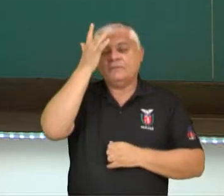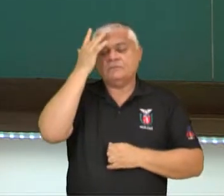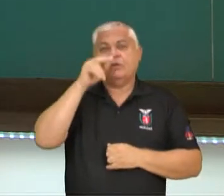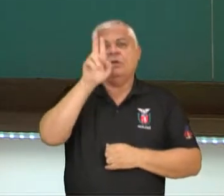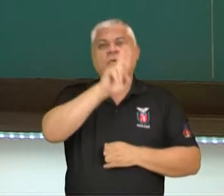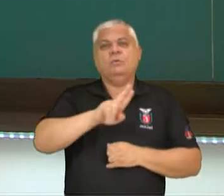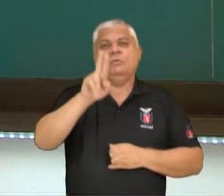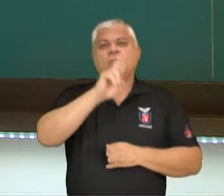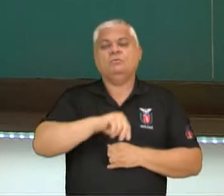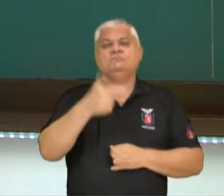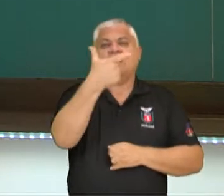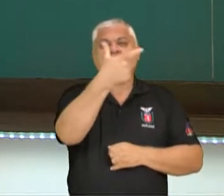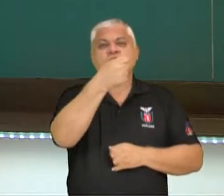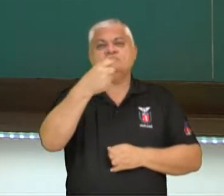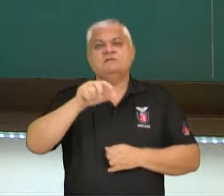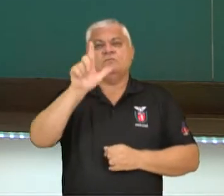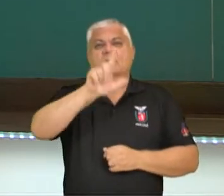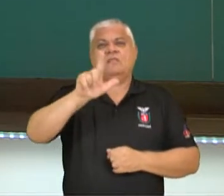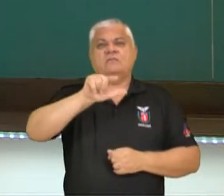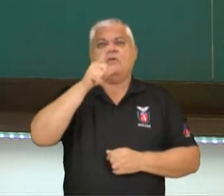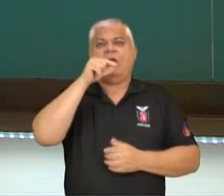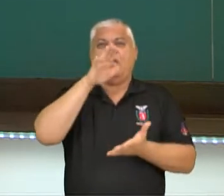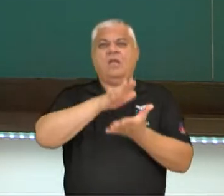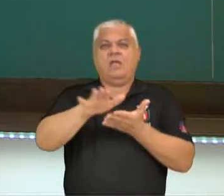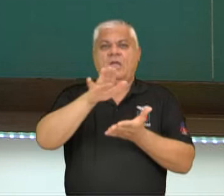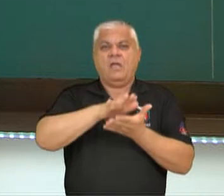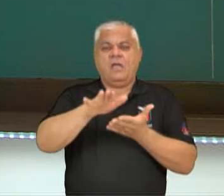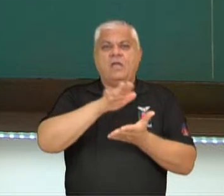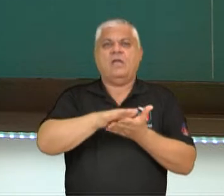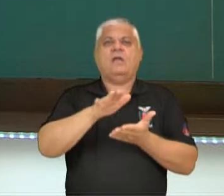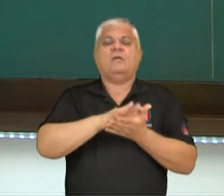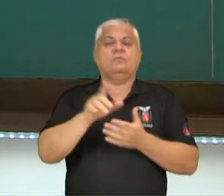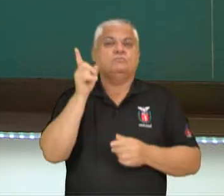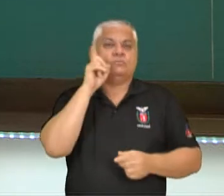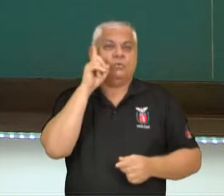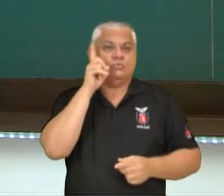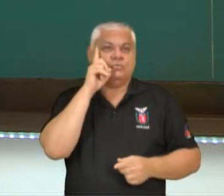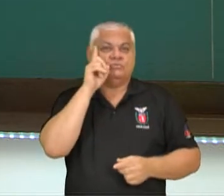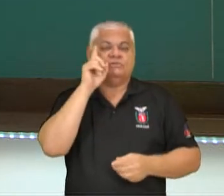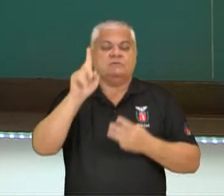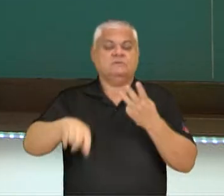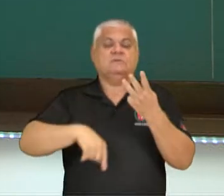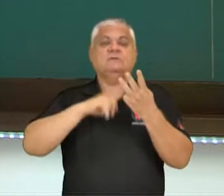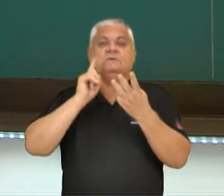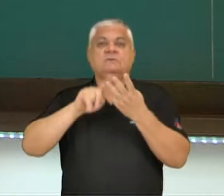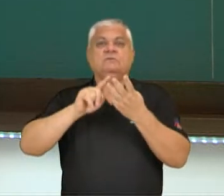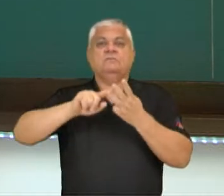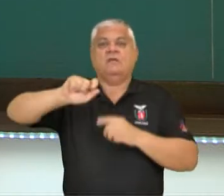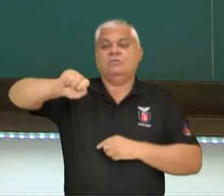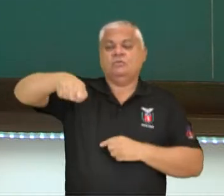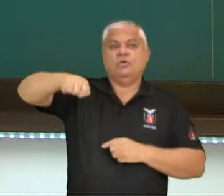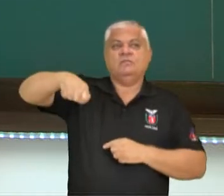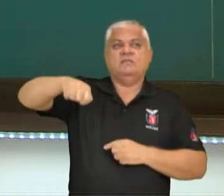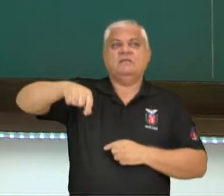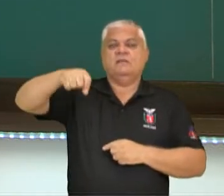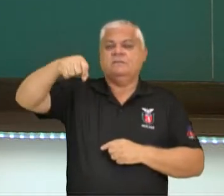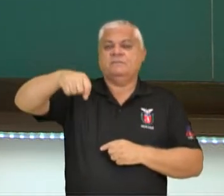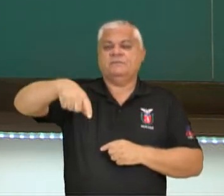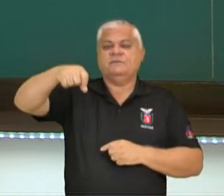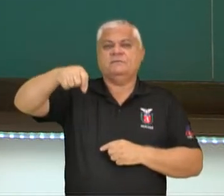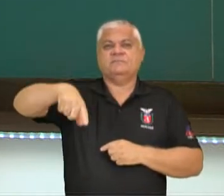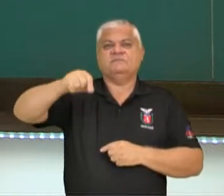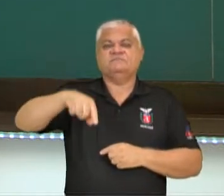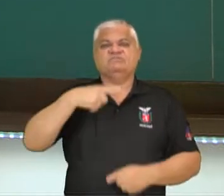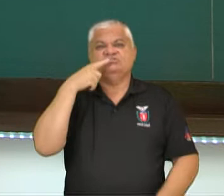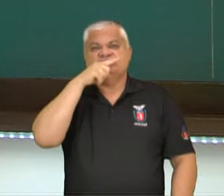média 200 litros de água por dia. E por fim temos o desenho de uma torneira, indicando que para